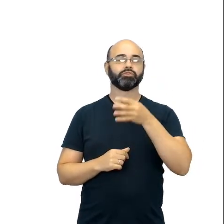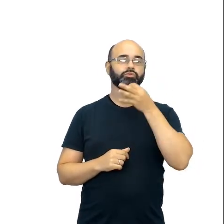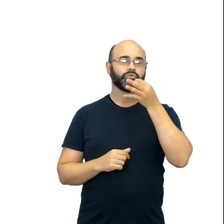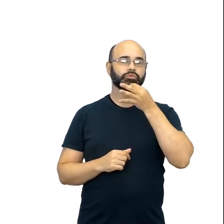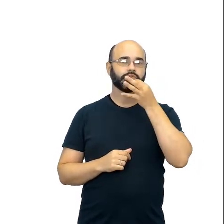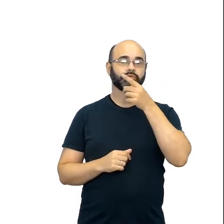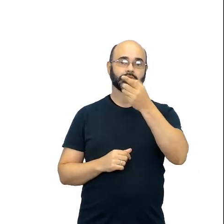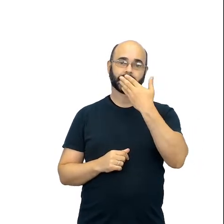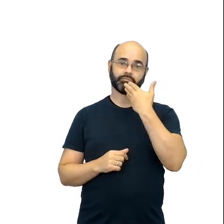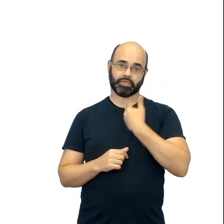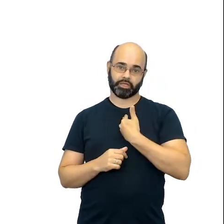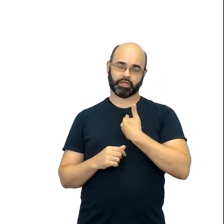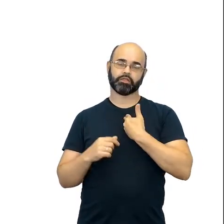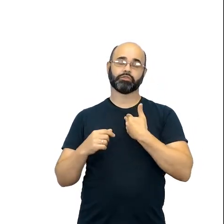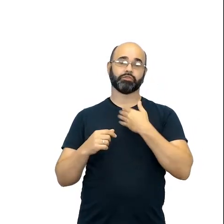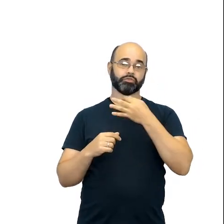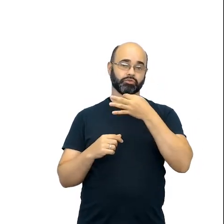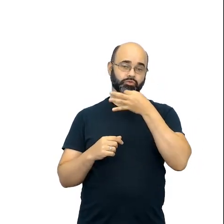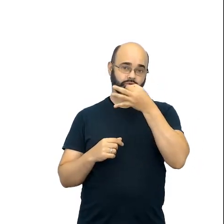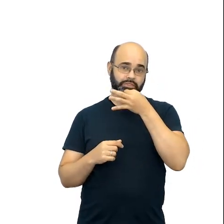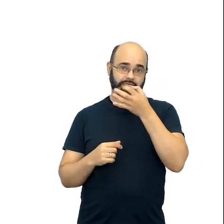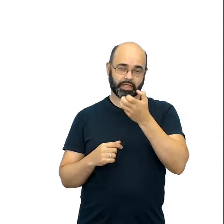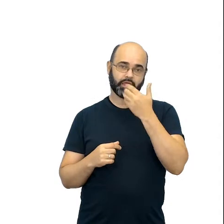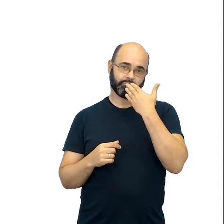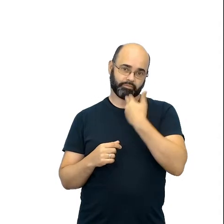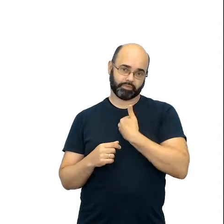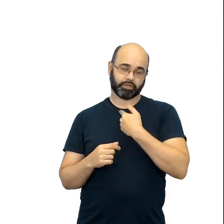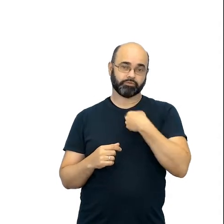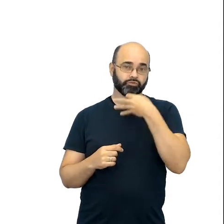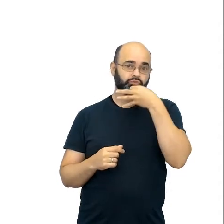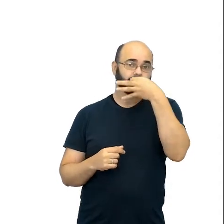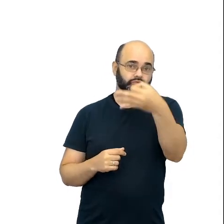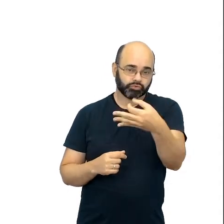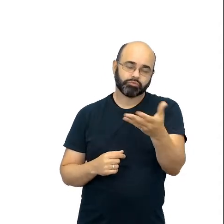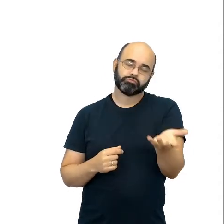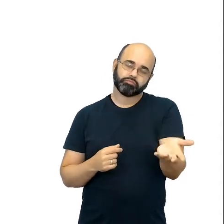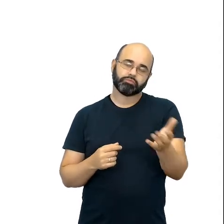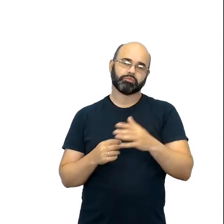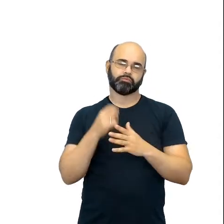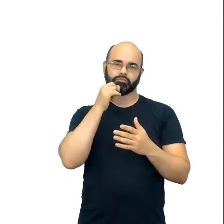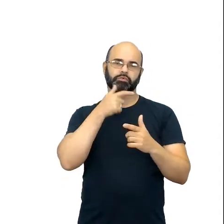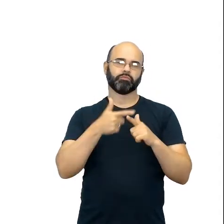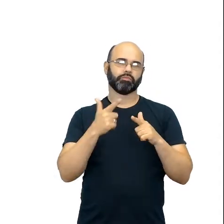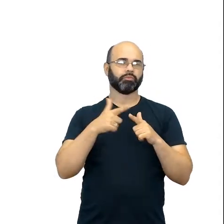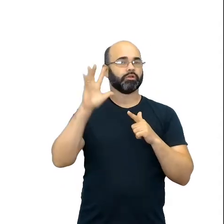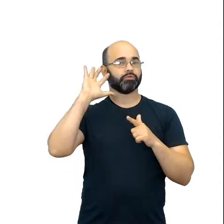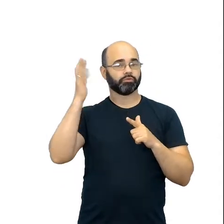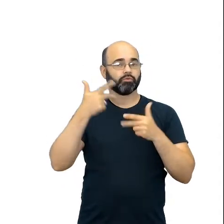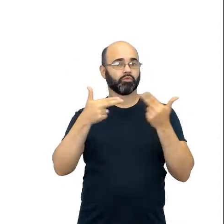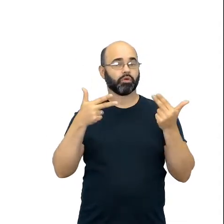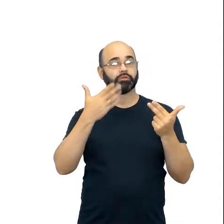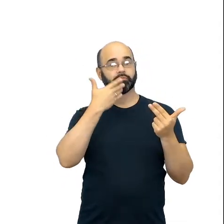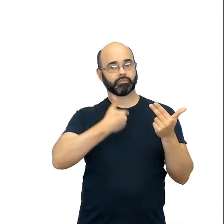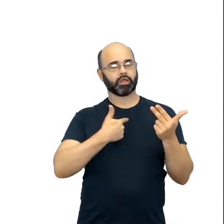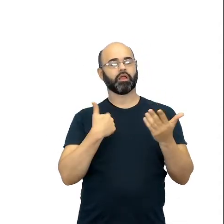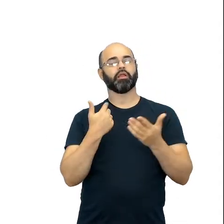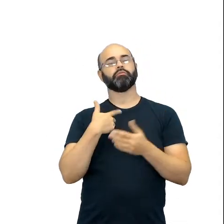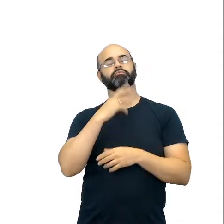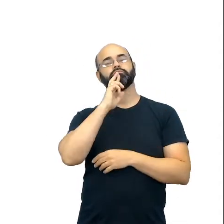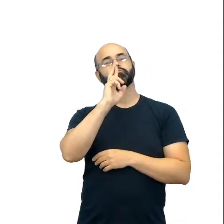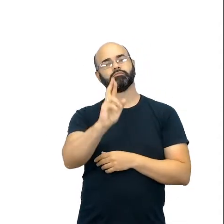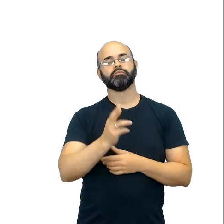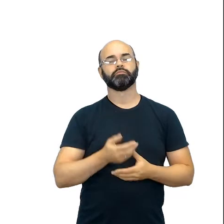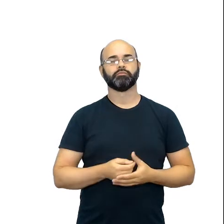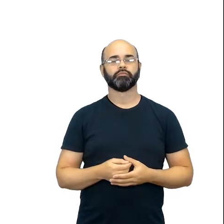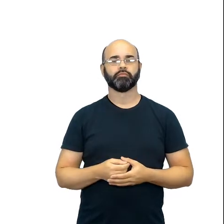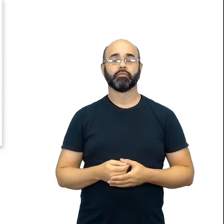para vocês e que trabalhem em cima desses eixos, resolução de problemas. Então, de acordo com essas respostas que